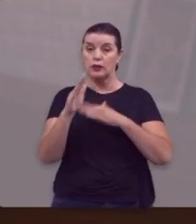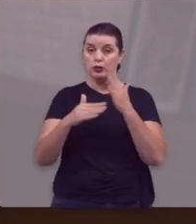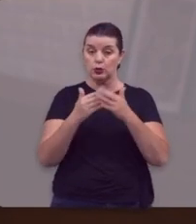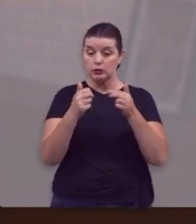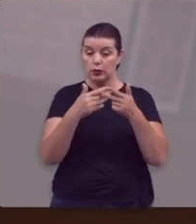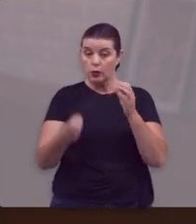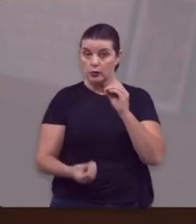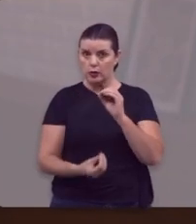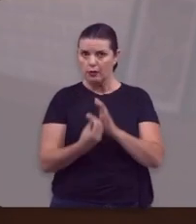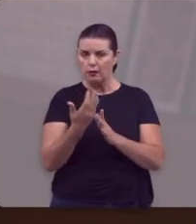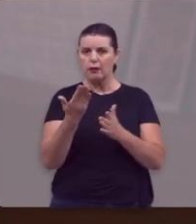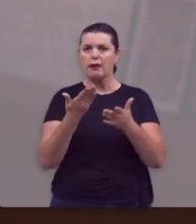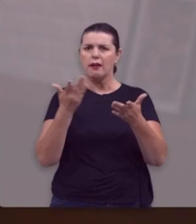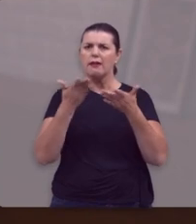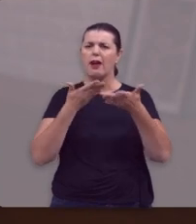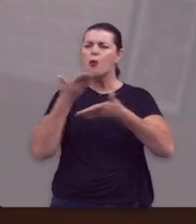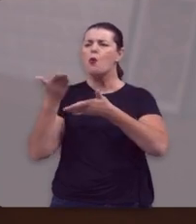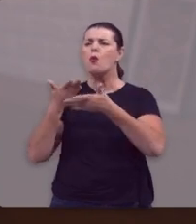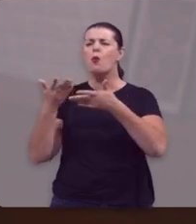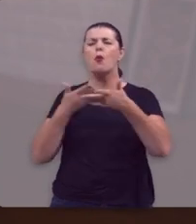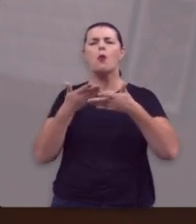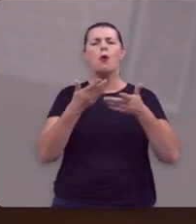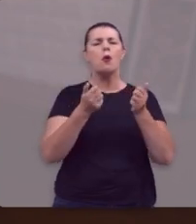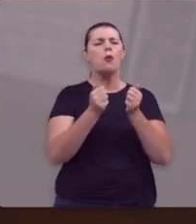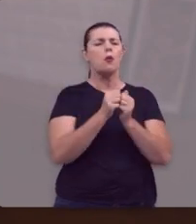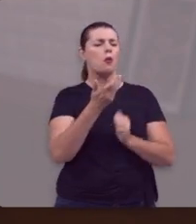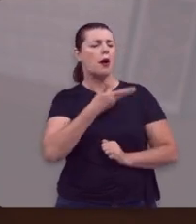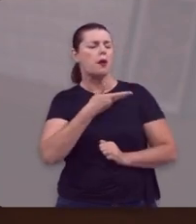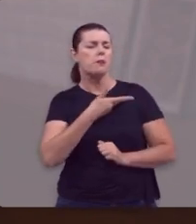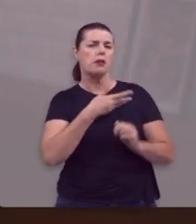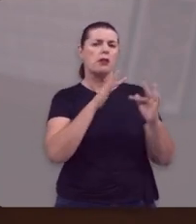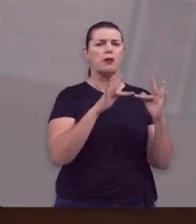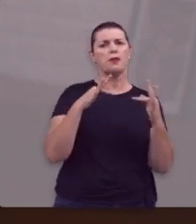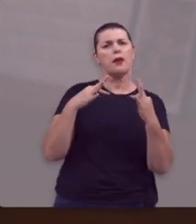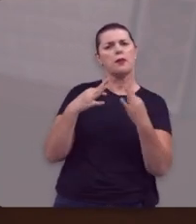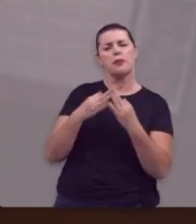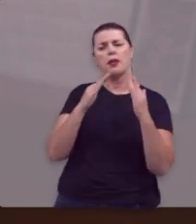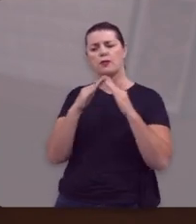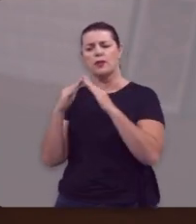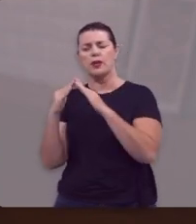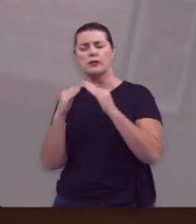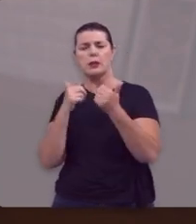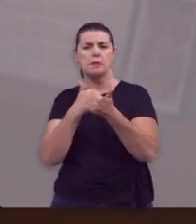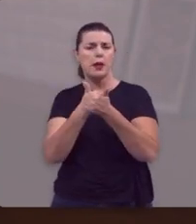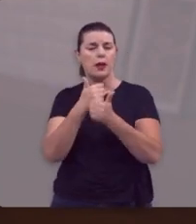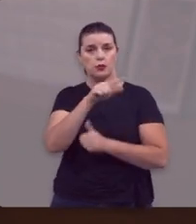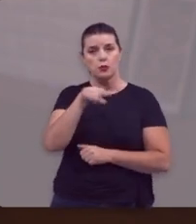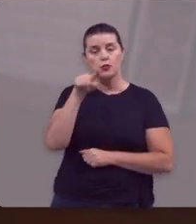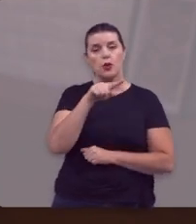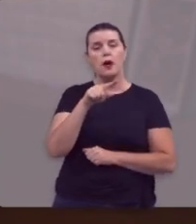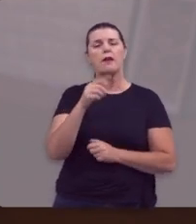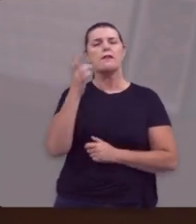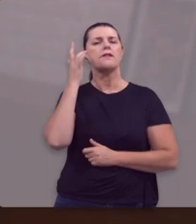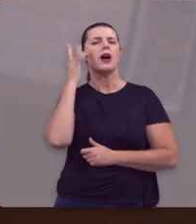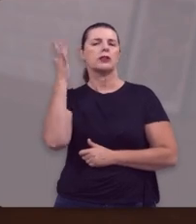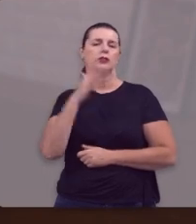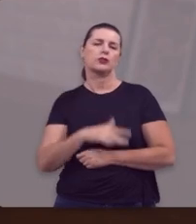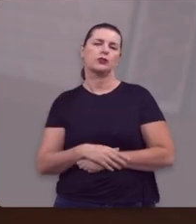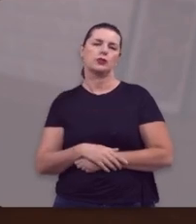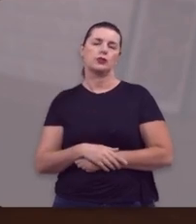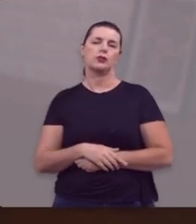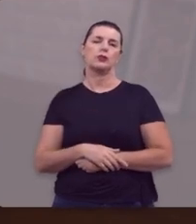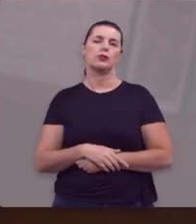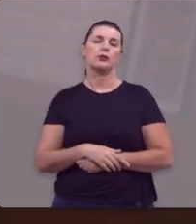aconteceu aqui e você quer compartilhar este programa com algum amigo, algum parente, algum vizinho, alguém perto de você, é